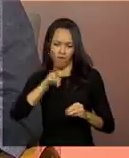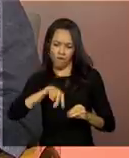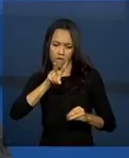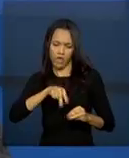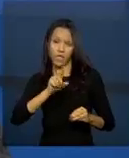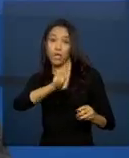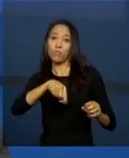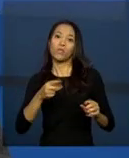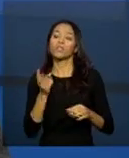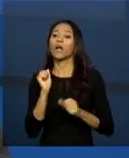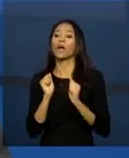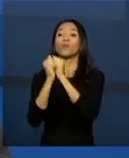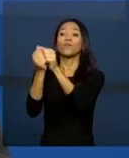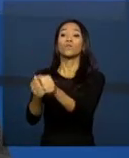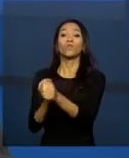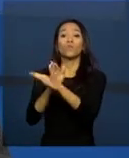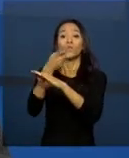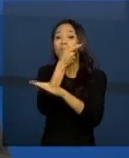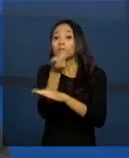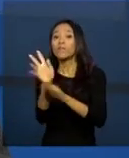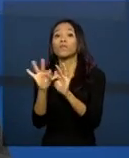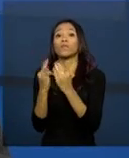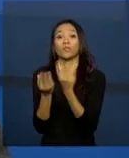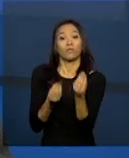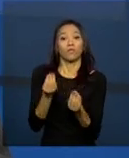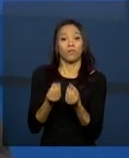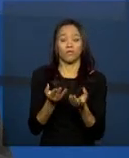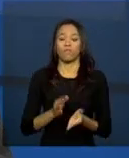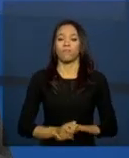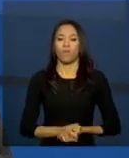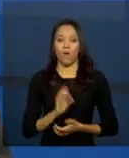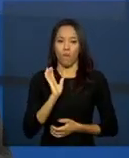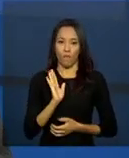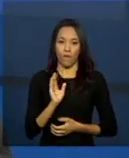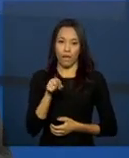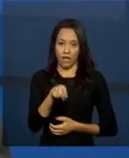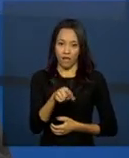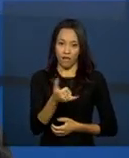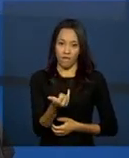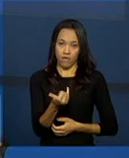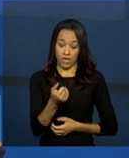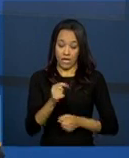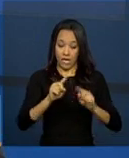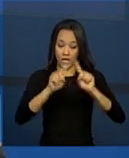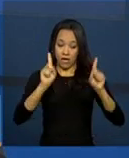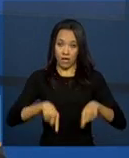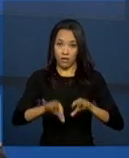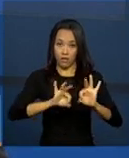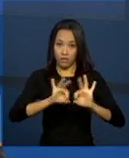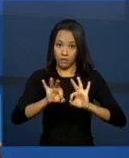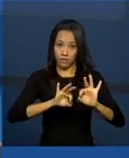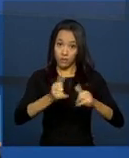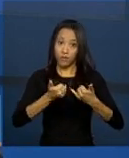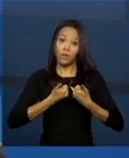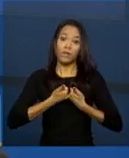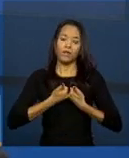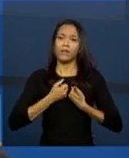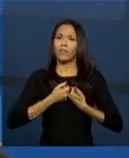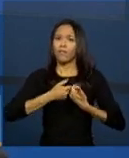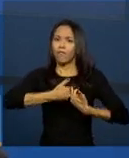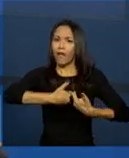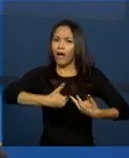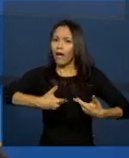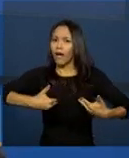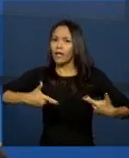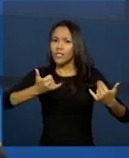Bom, então, o prontuário eletrônico, o Caio me ensinou, ele, de cara, ele já oferta para o profissional várias informações sobre